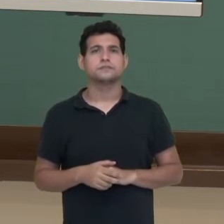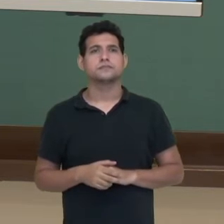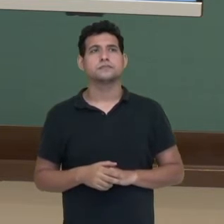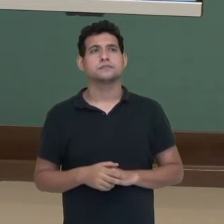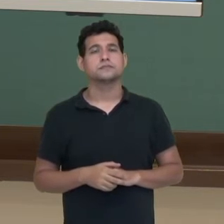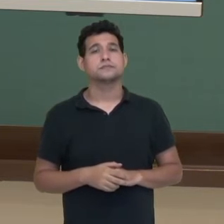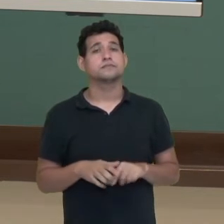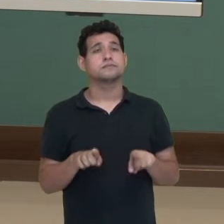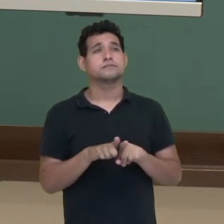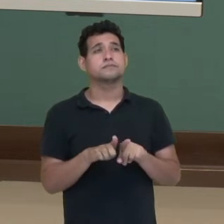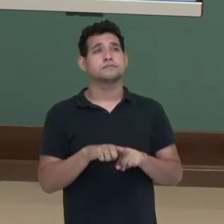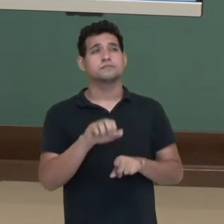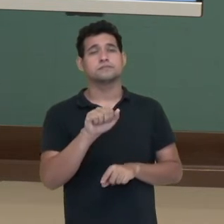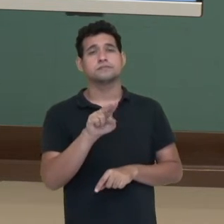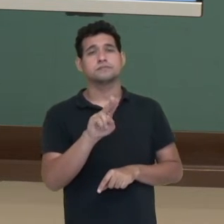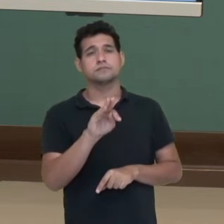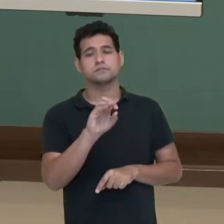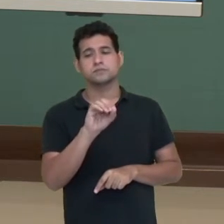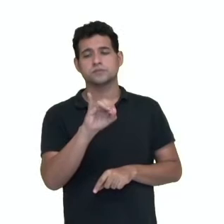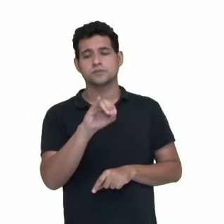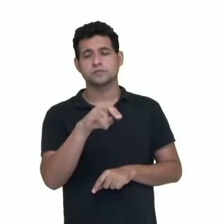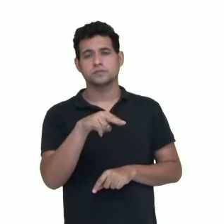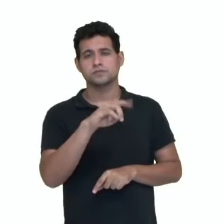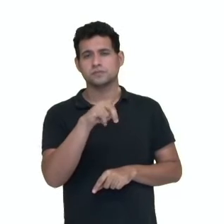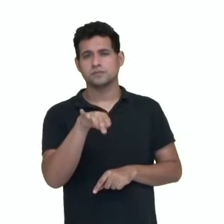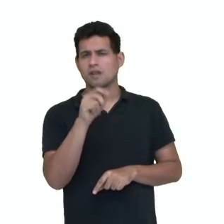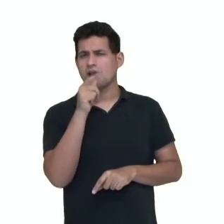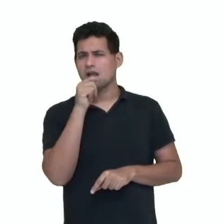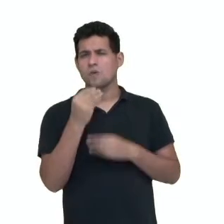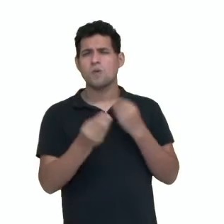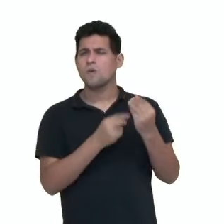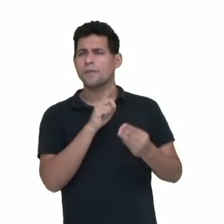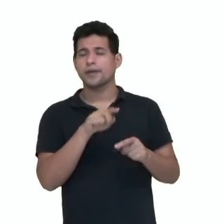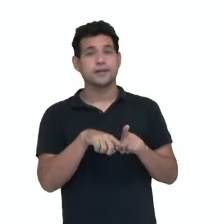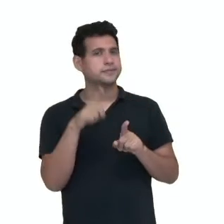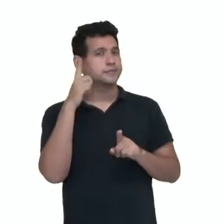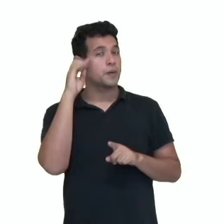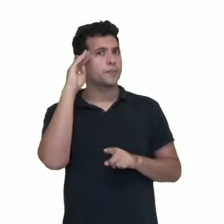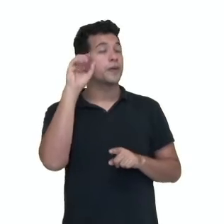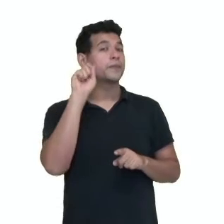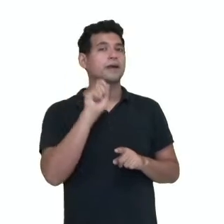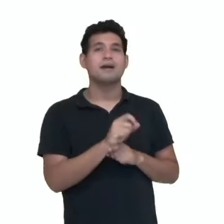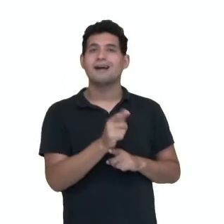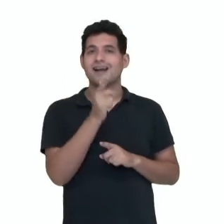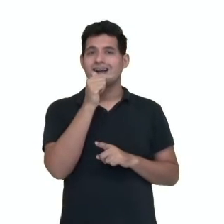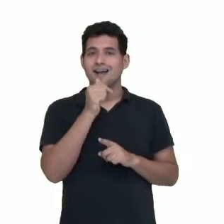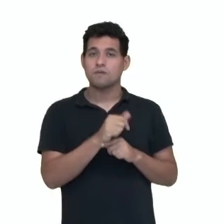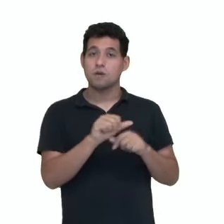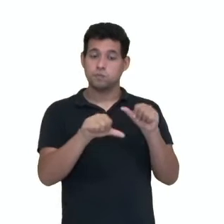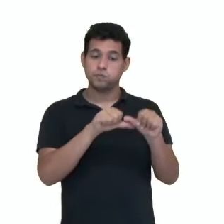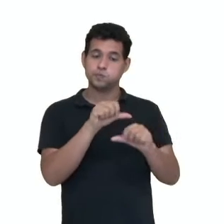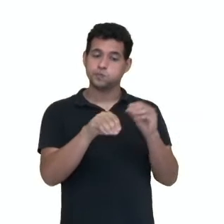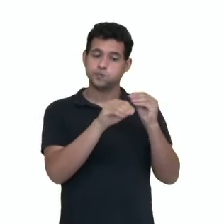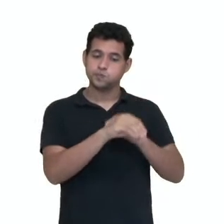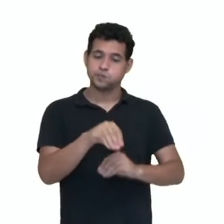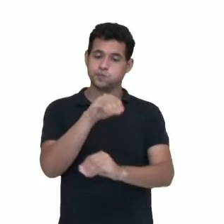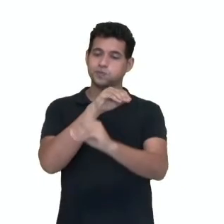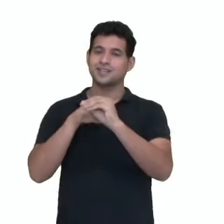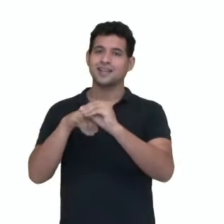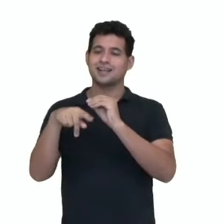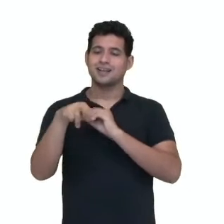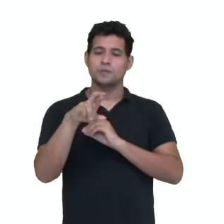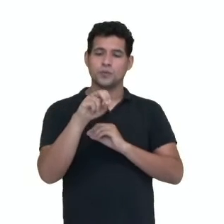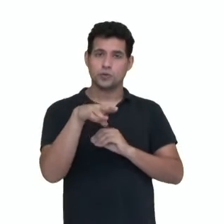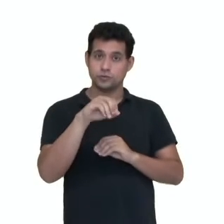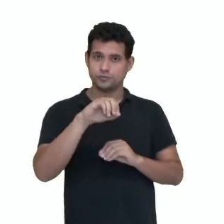E a autonização da água, como sendo a possibilidade da água transferir prótons, que é o H+,